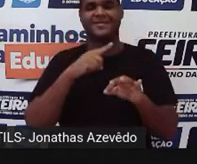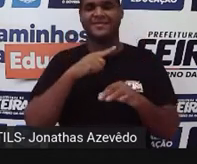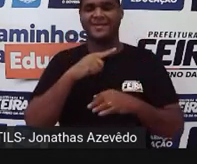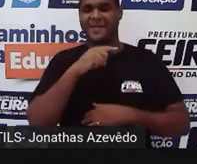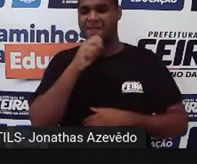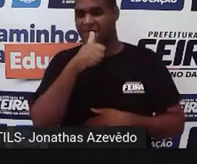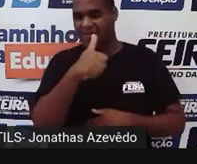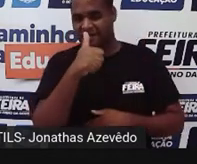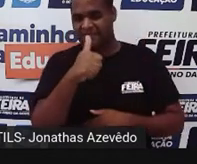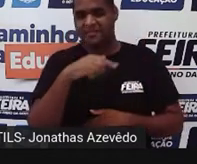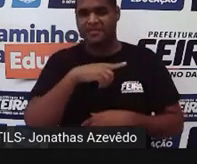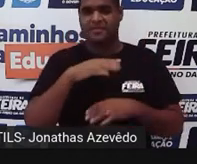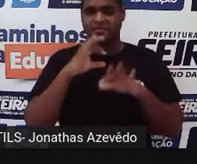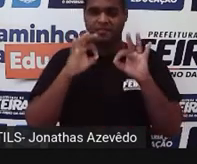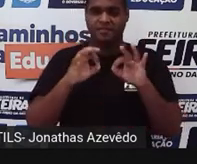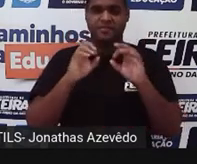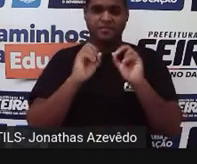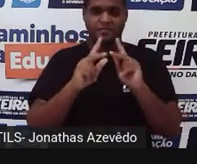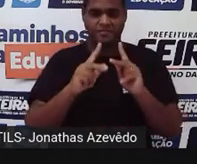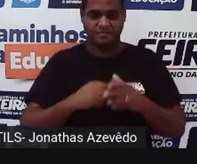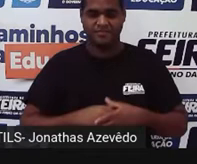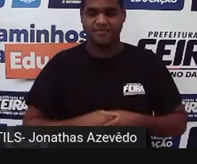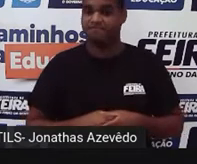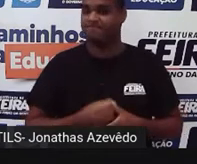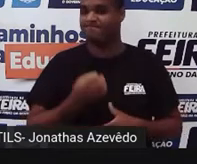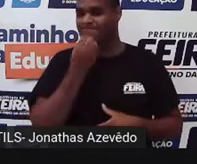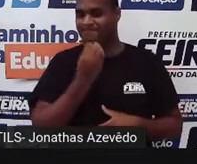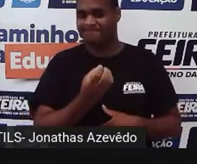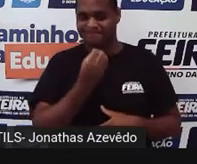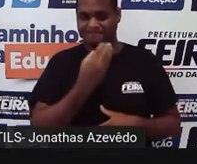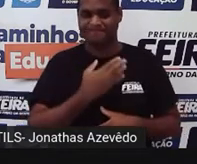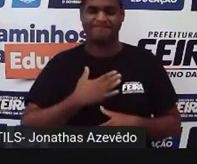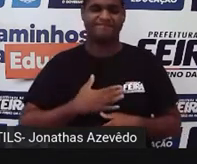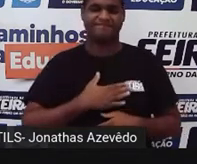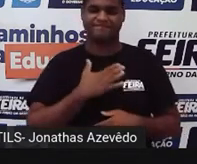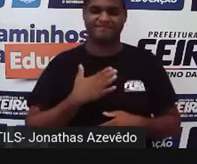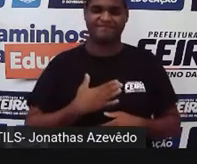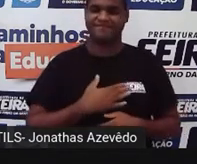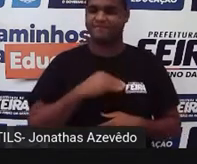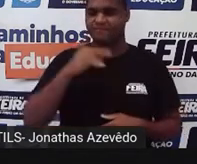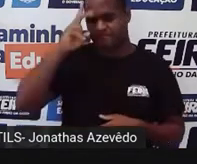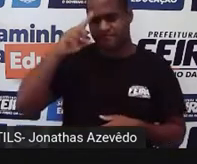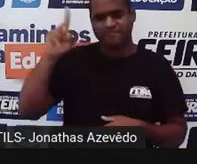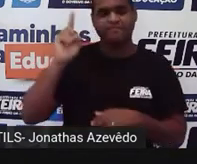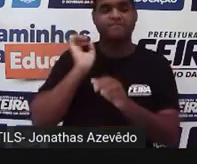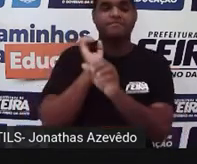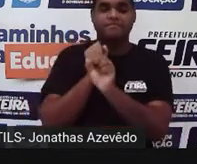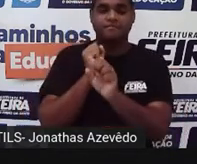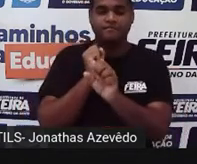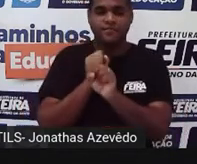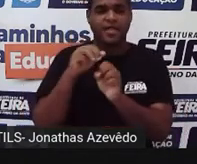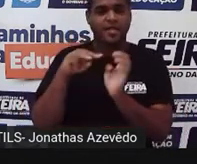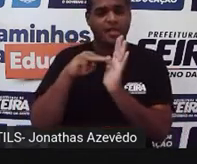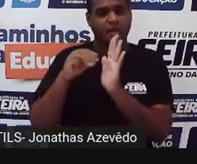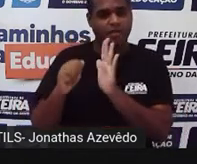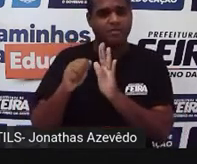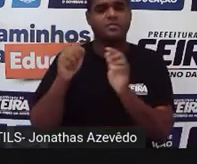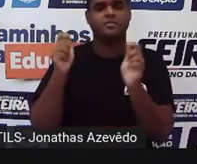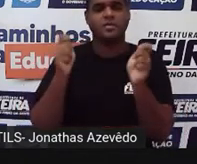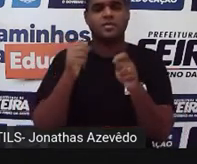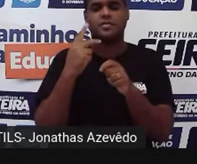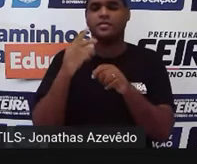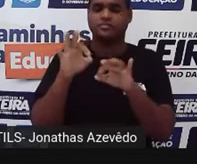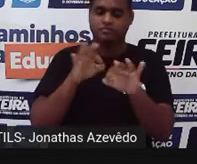Beleza? Tranquilo? Que bacana. Relembramos esse cálculo da média aritmética que a gente